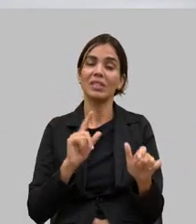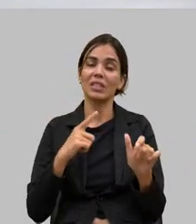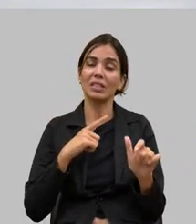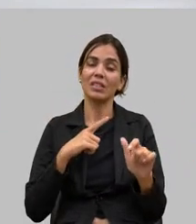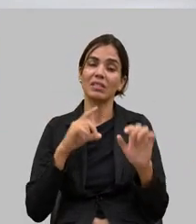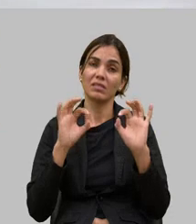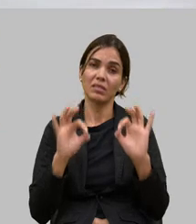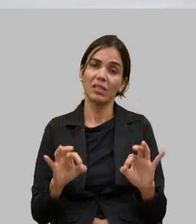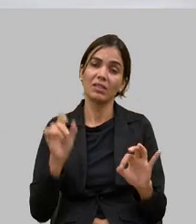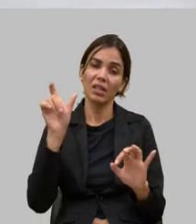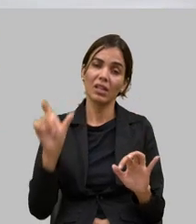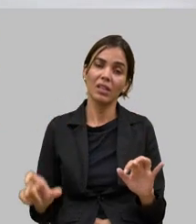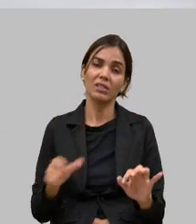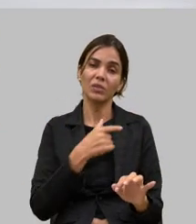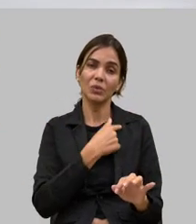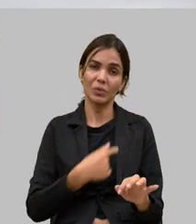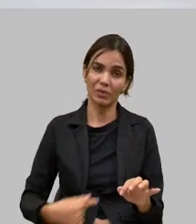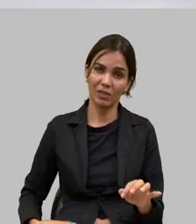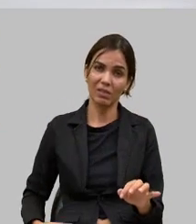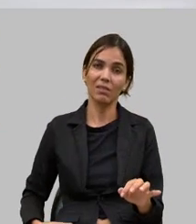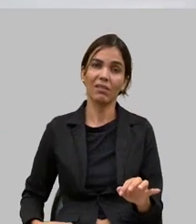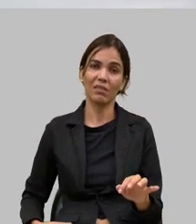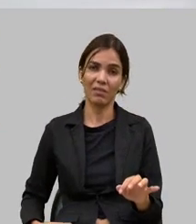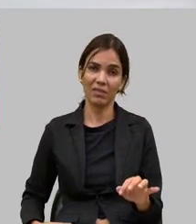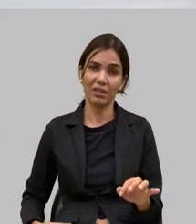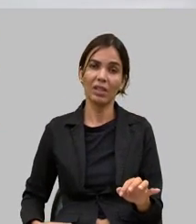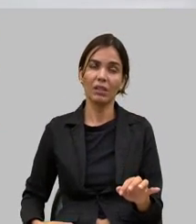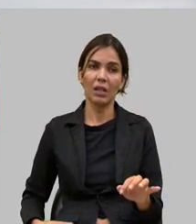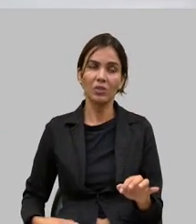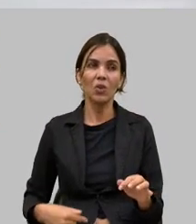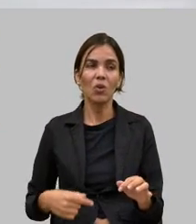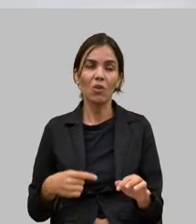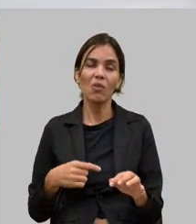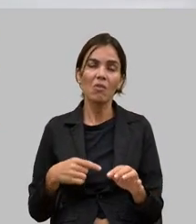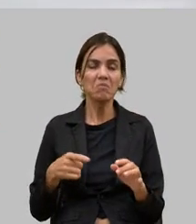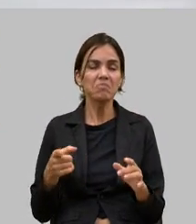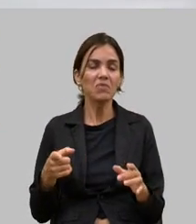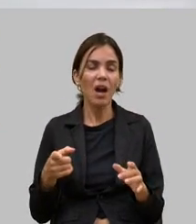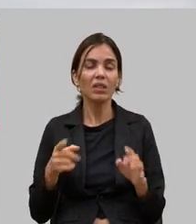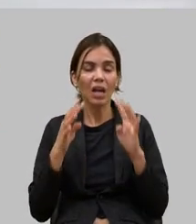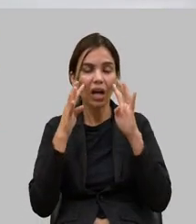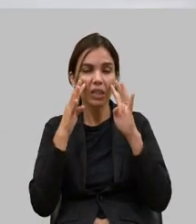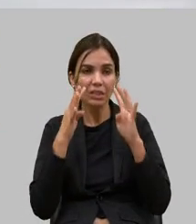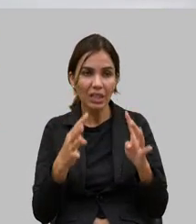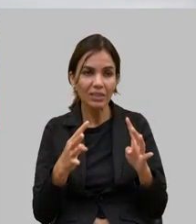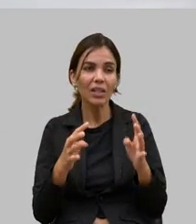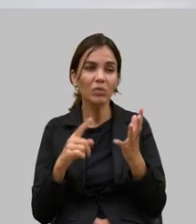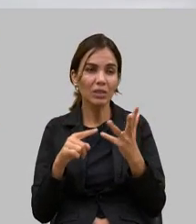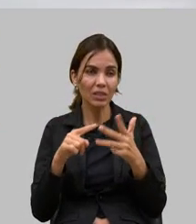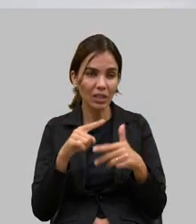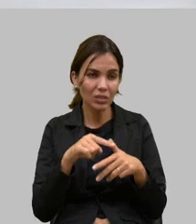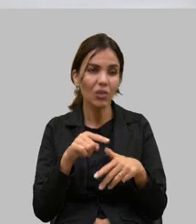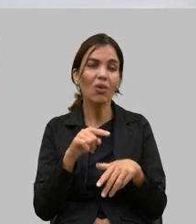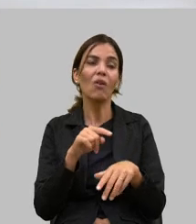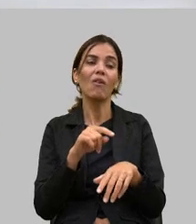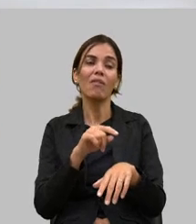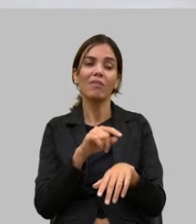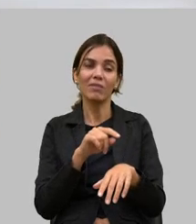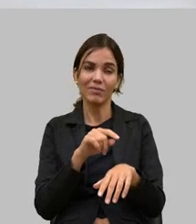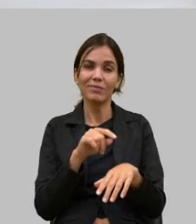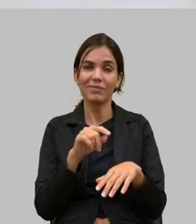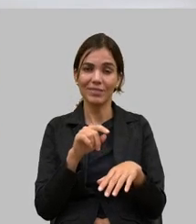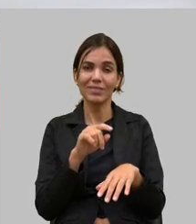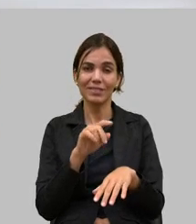governador dentro da sensibilidade que tem e ele ouve muitas questões técnicas senão eu não estaria lá como técnico nós vamos